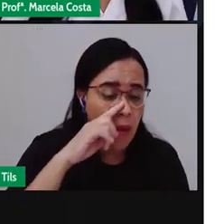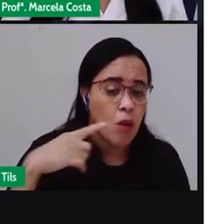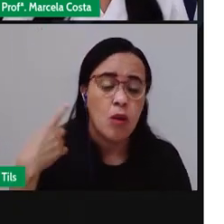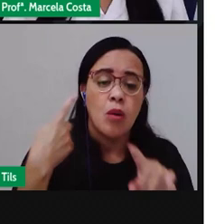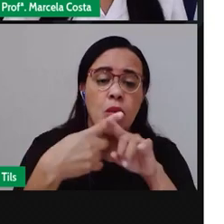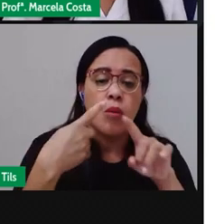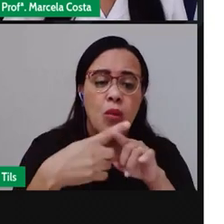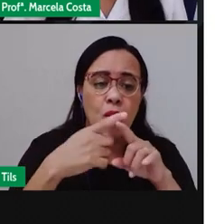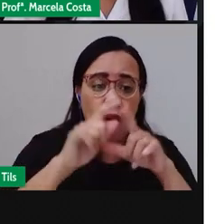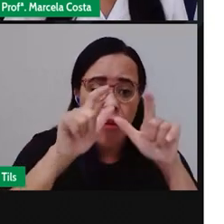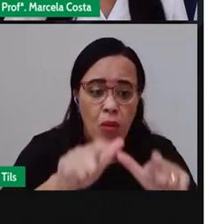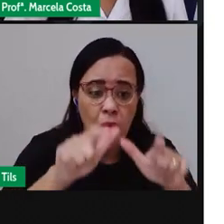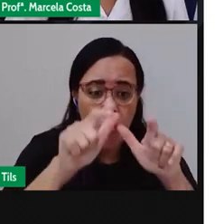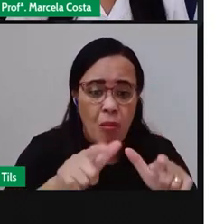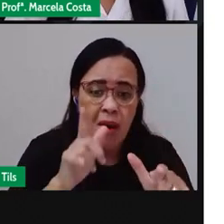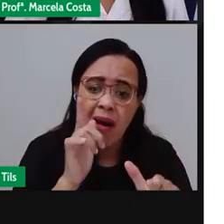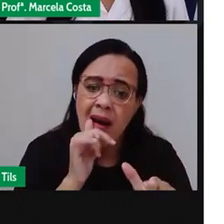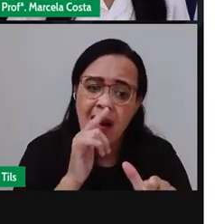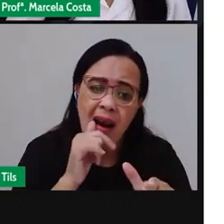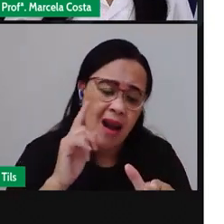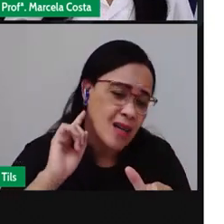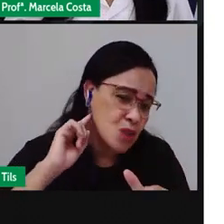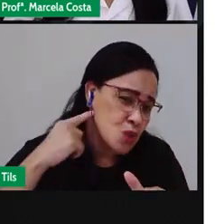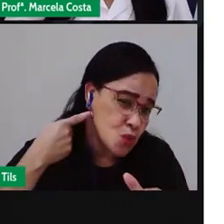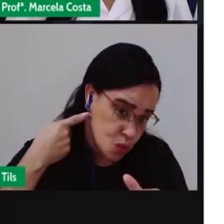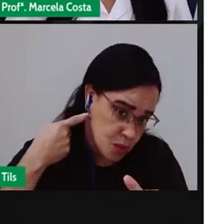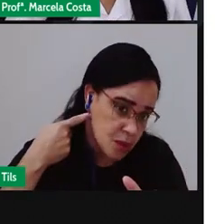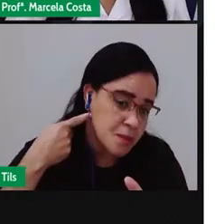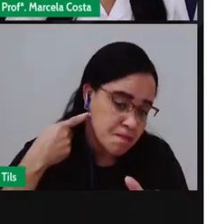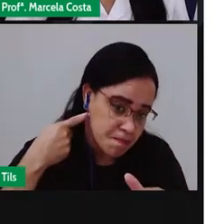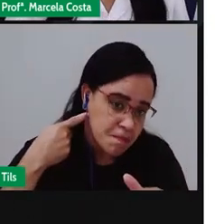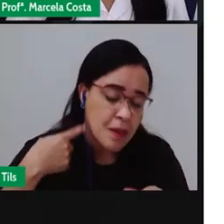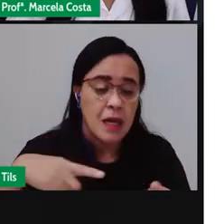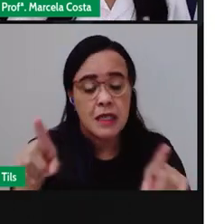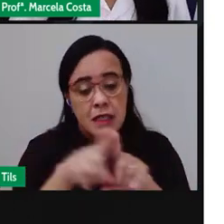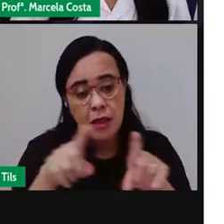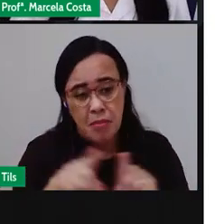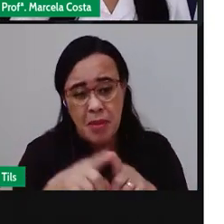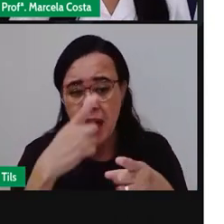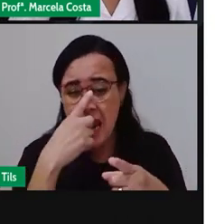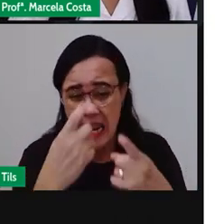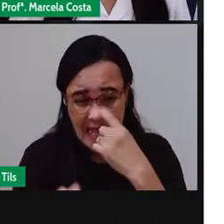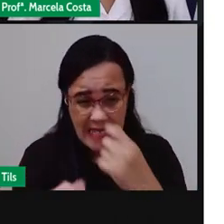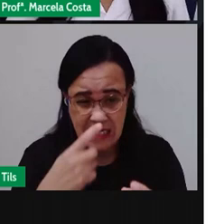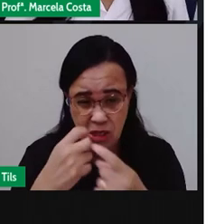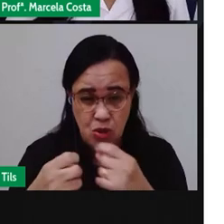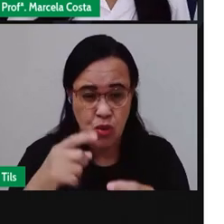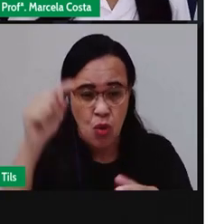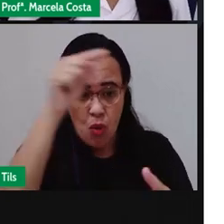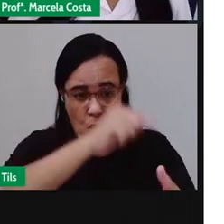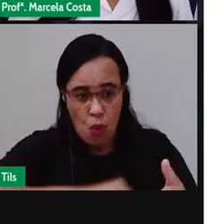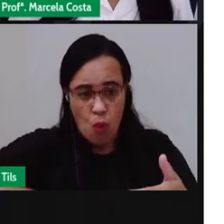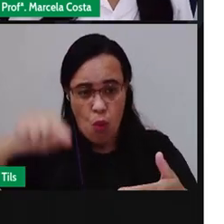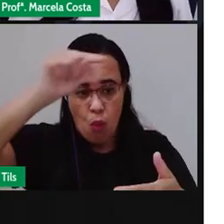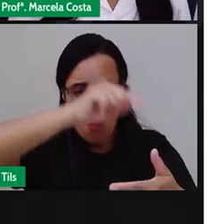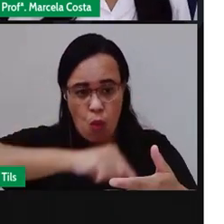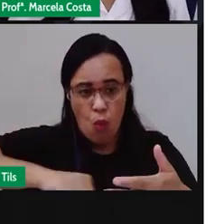onde há como de água. Então, o lixo, tanto pneus, quanto